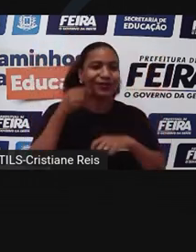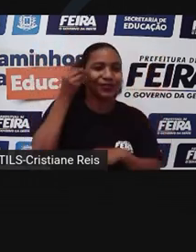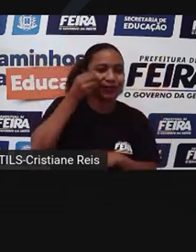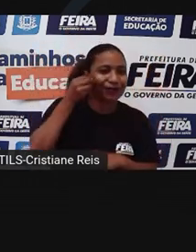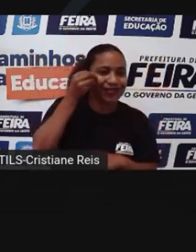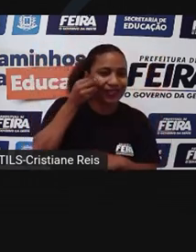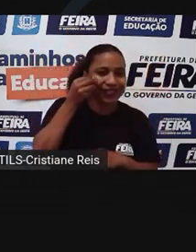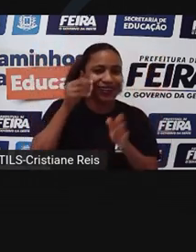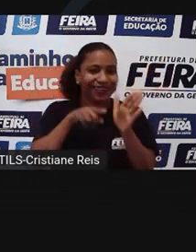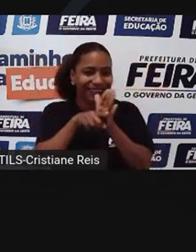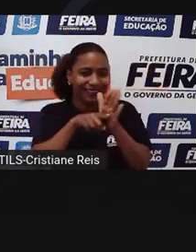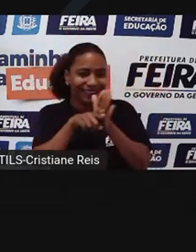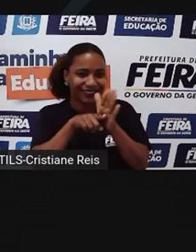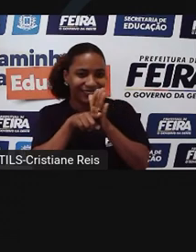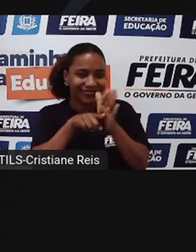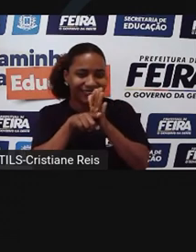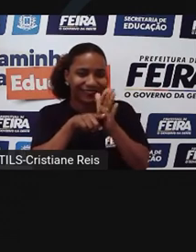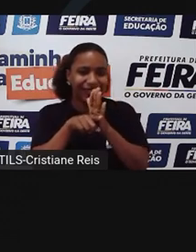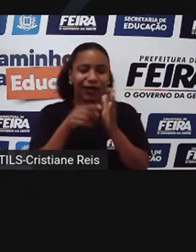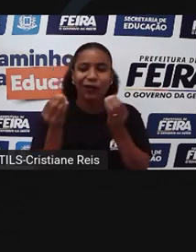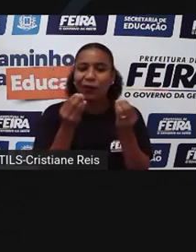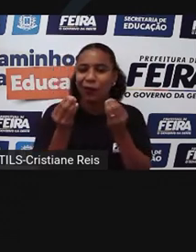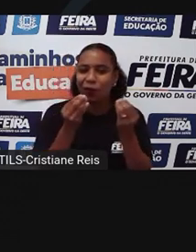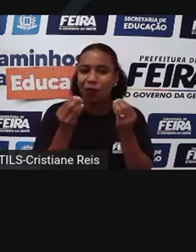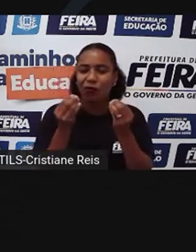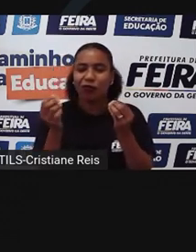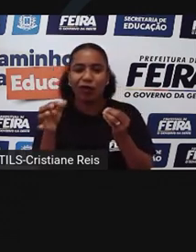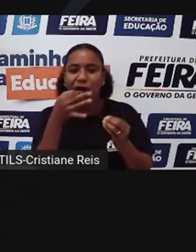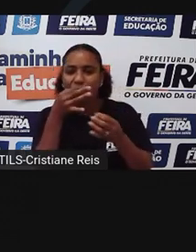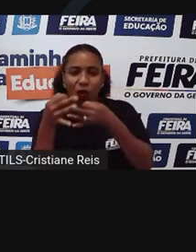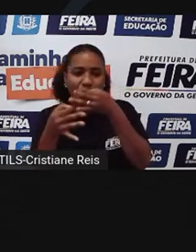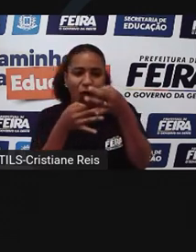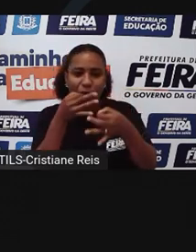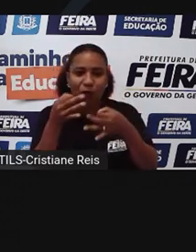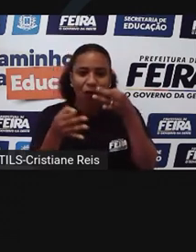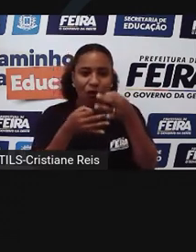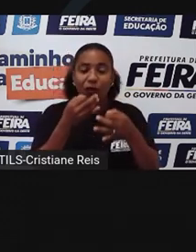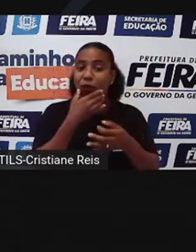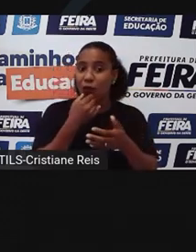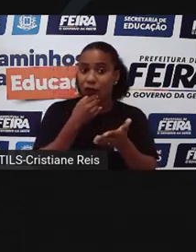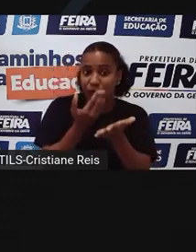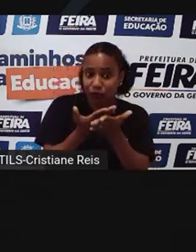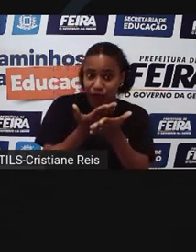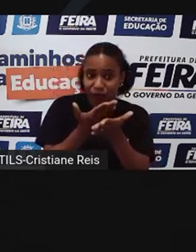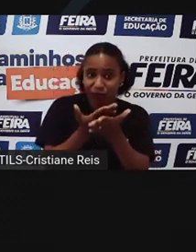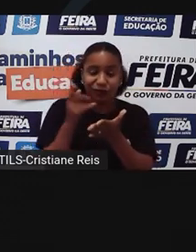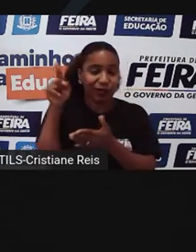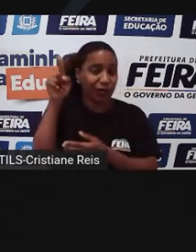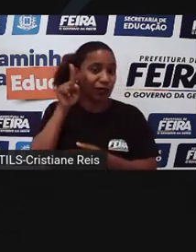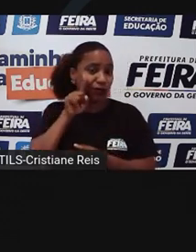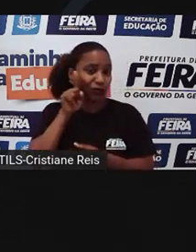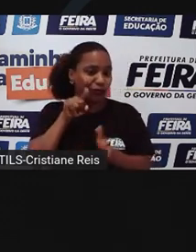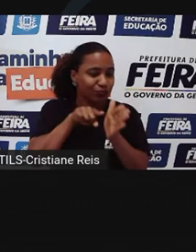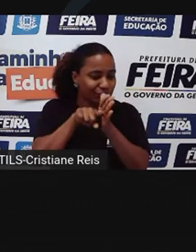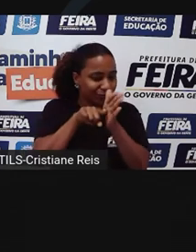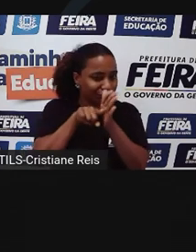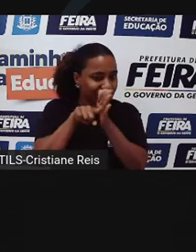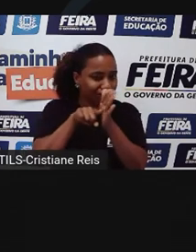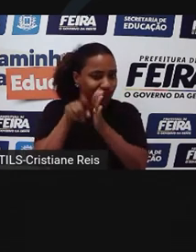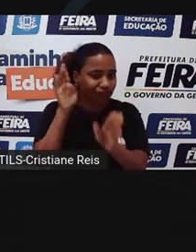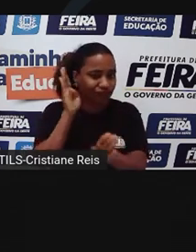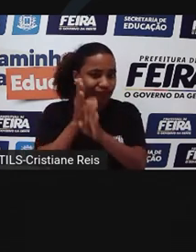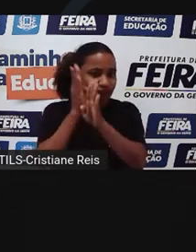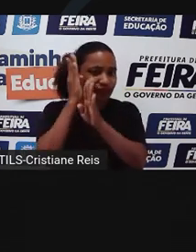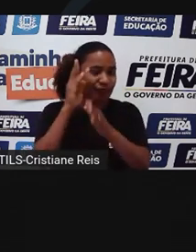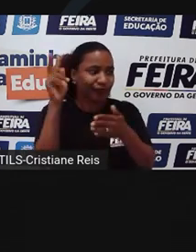e analisar o mundo através da vida dos outros. Os neurocientistas da Emory University, nos Estados Unidos, descobriram que a leitura de